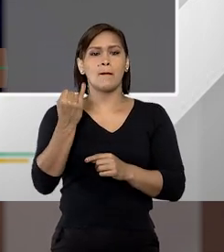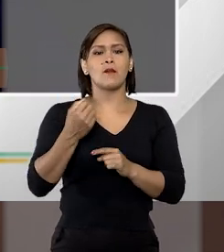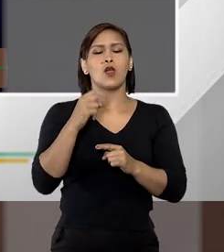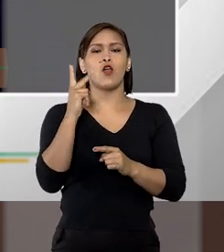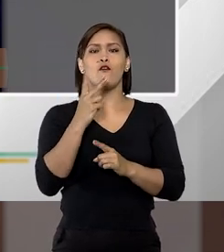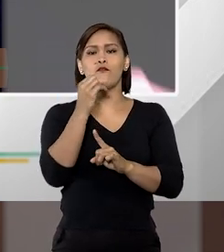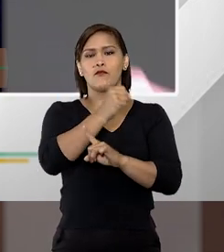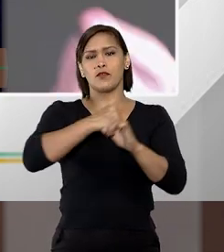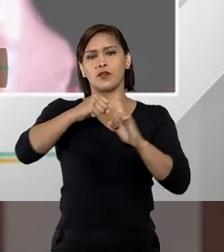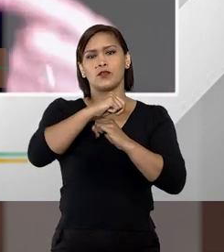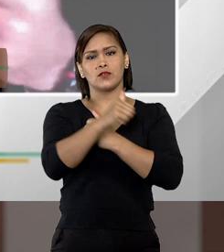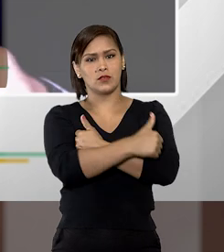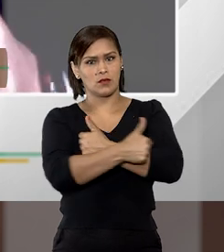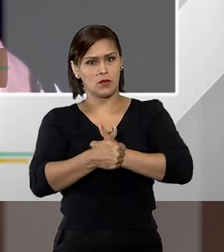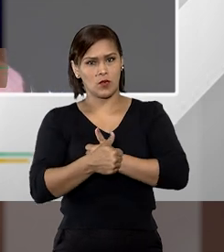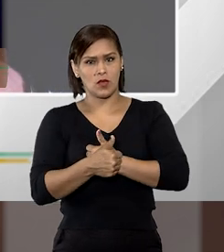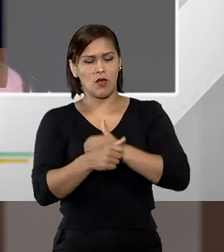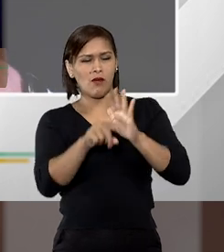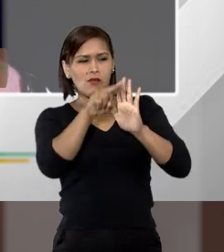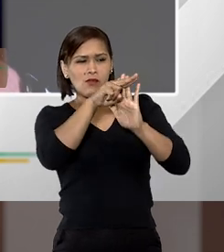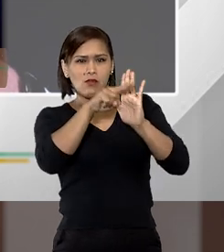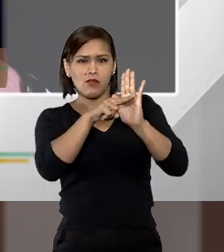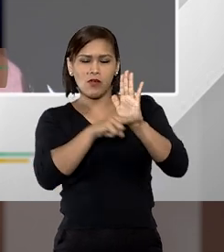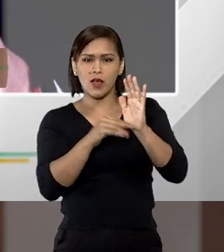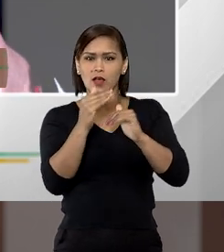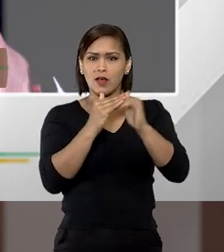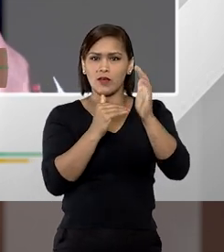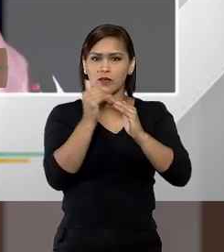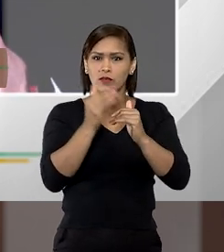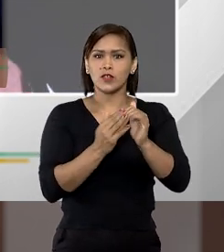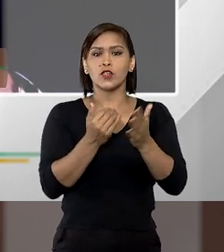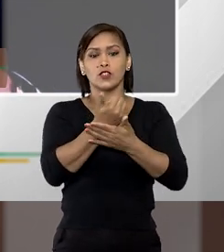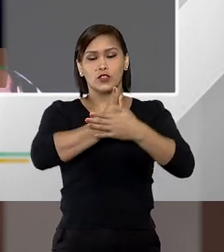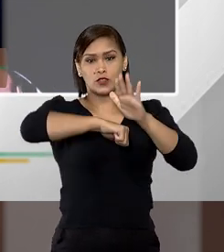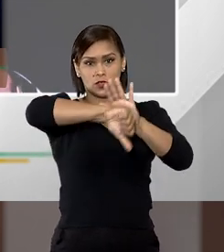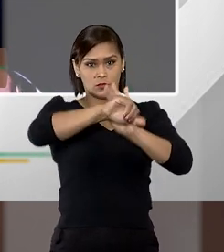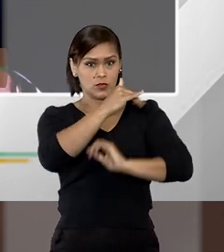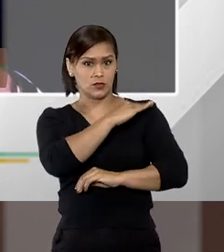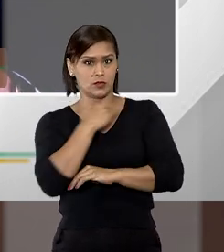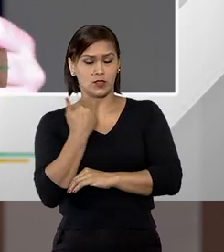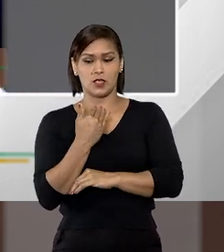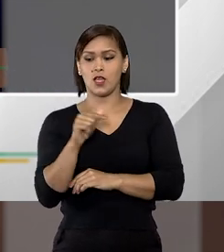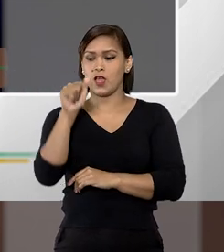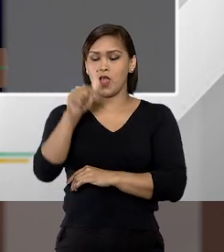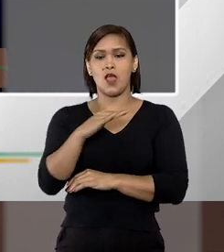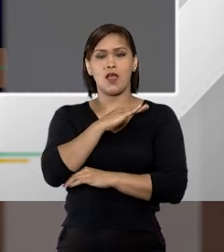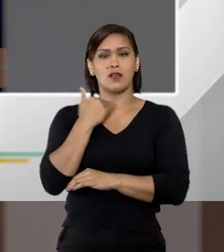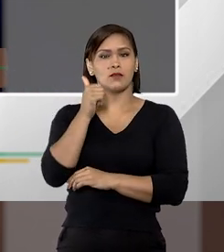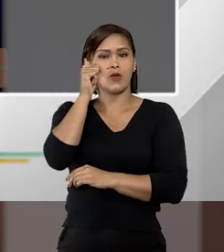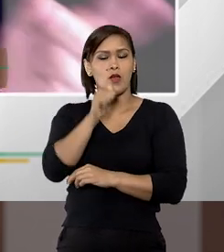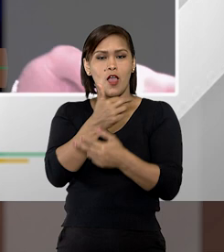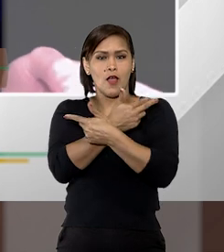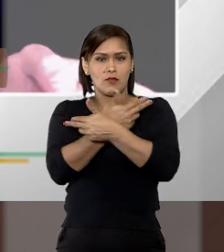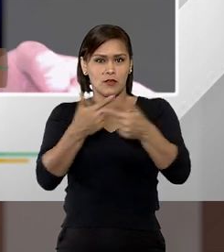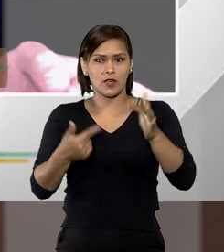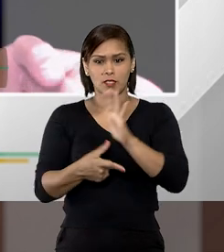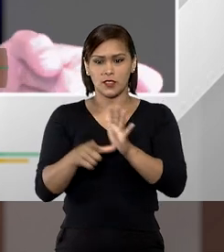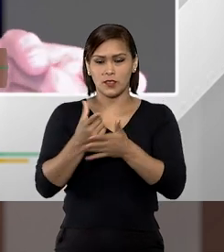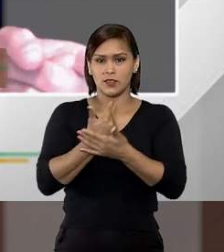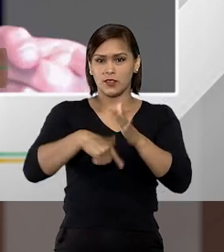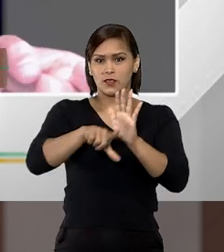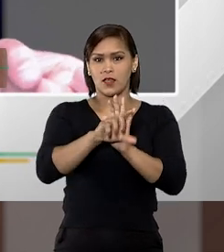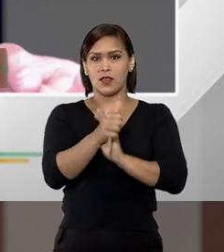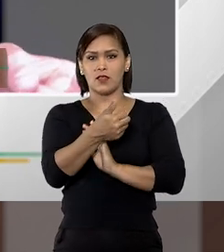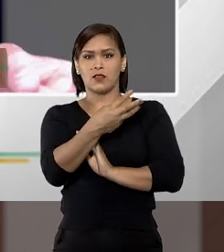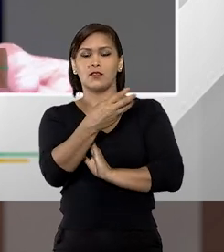social ou moral. qualificadoras de crime de homicídio em que as mortes das mulheres antes da lei